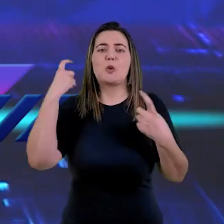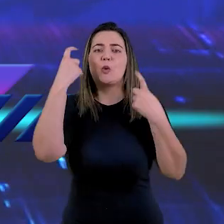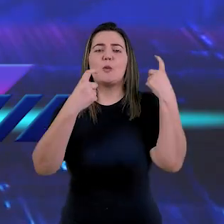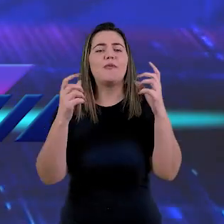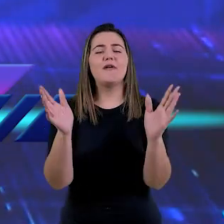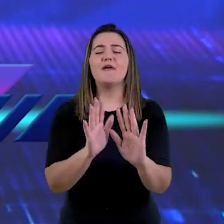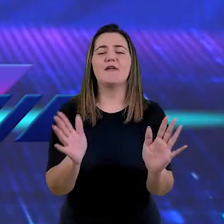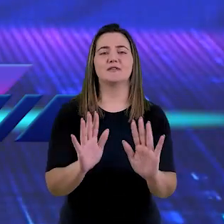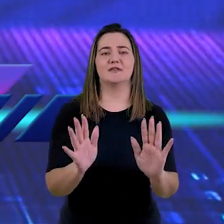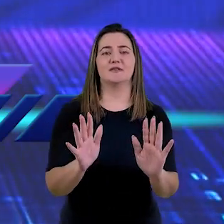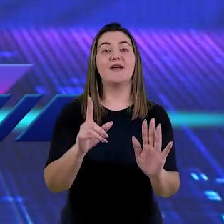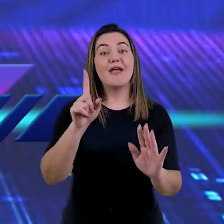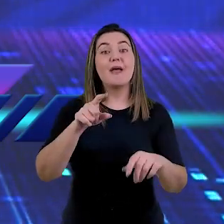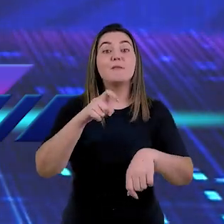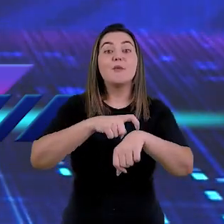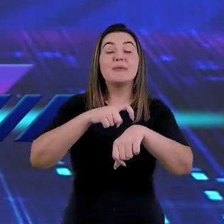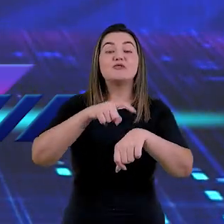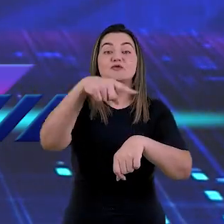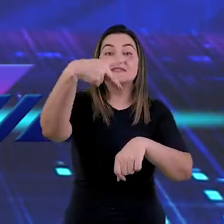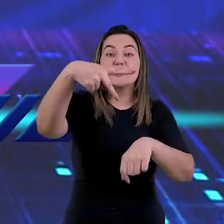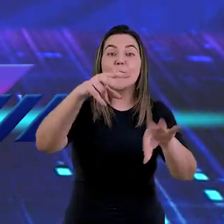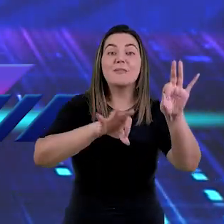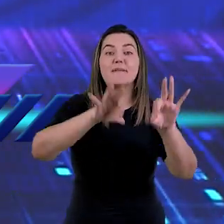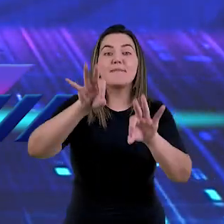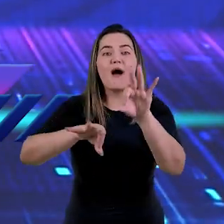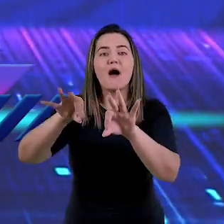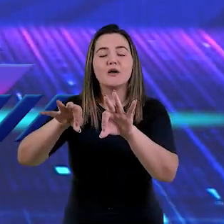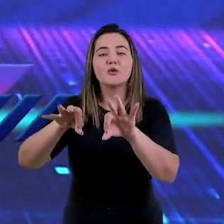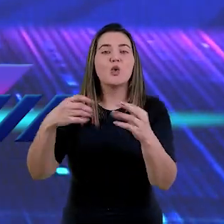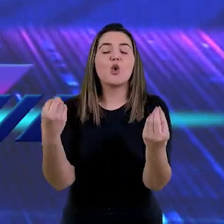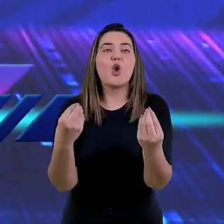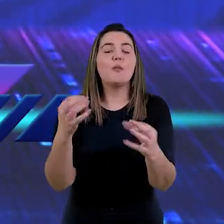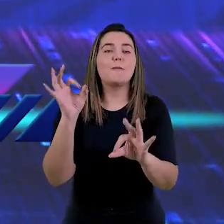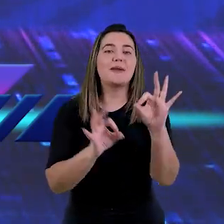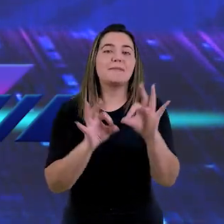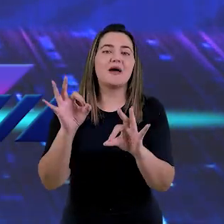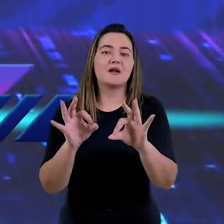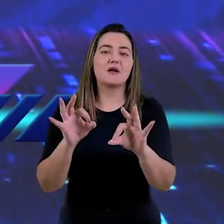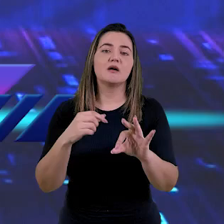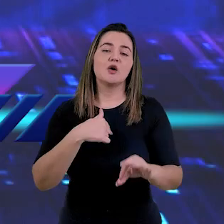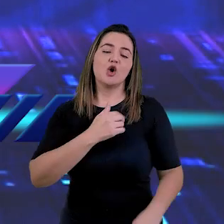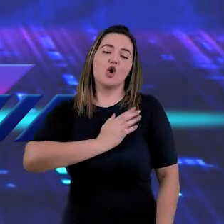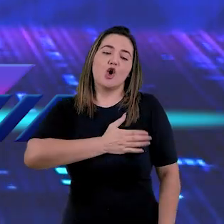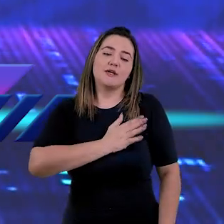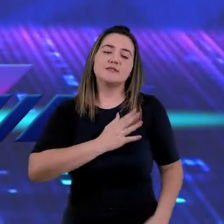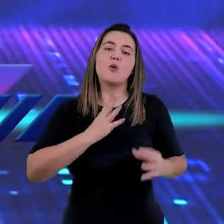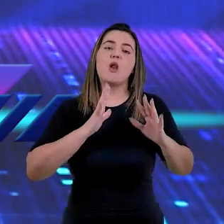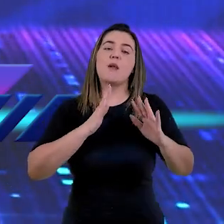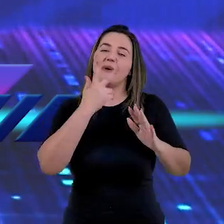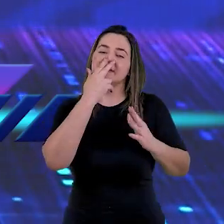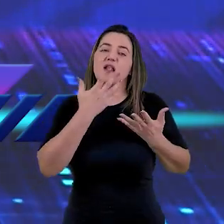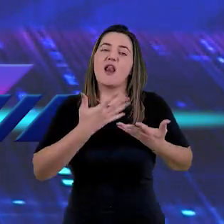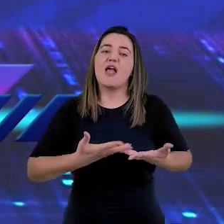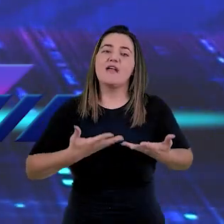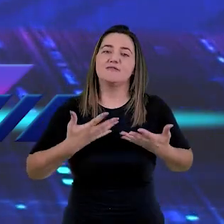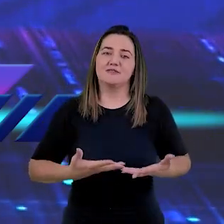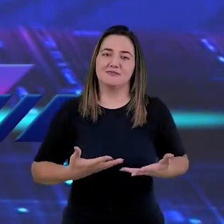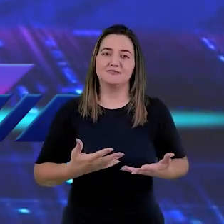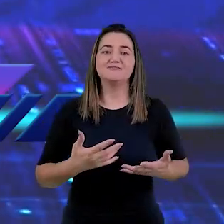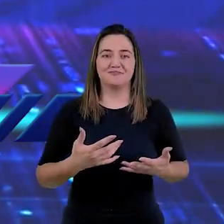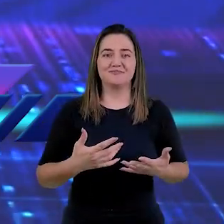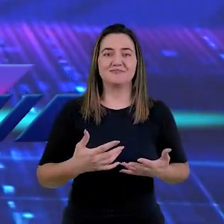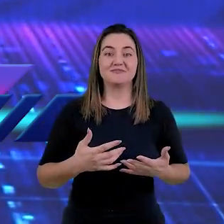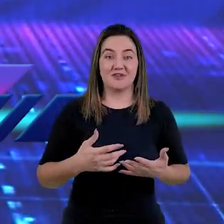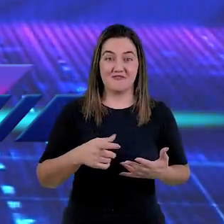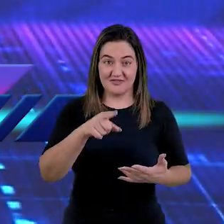isso tem a ver com a preparação da noiva, isso tem a ver com o seu preparo e como é que você pode ter um coração sem estar perturbado.